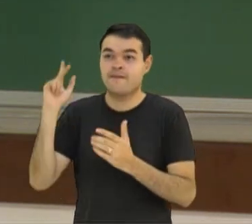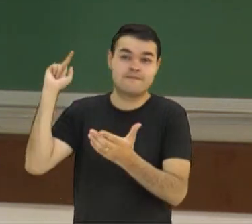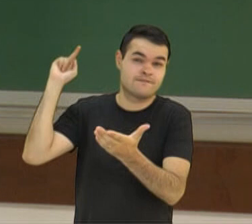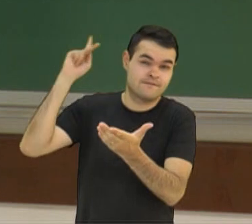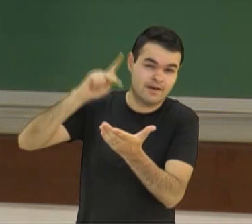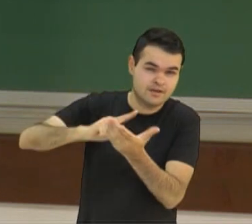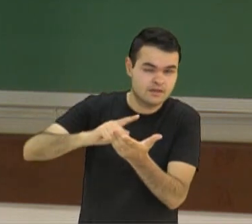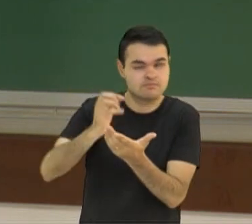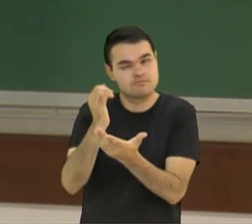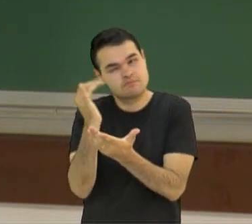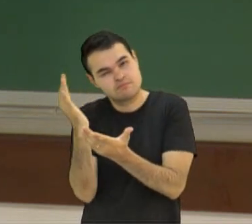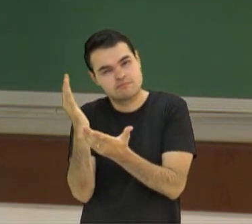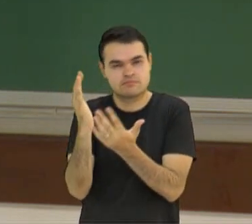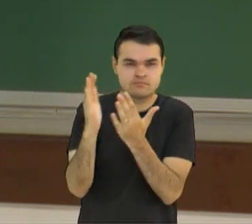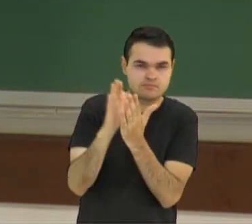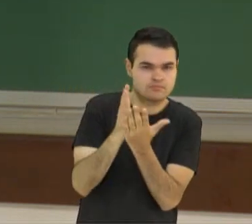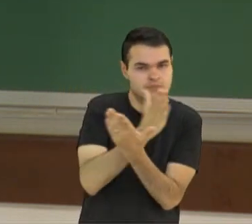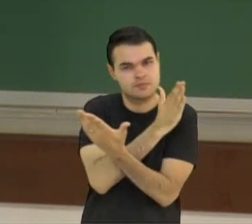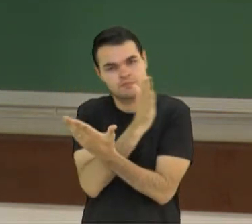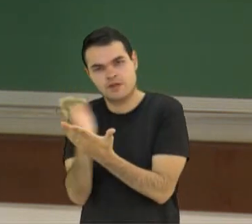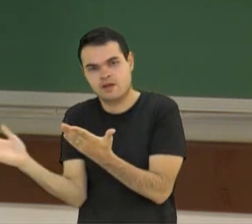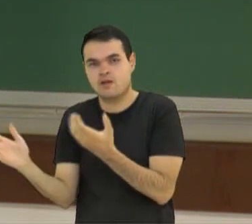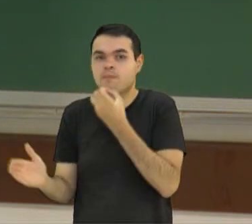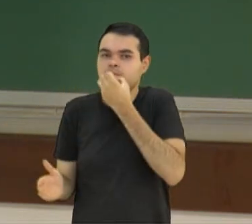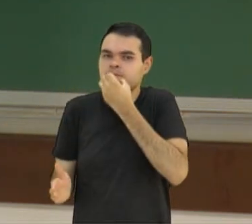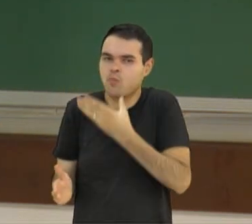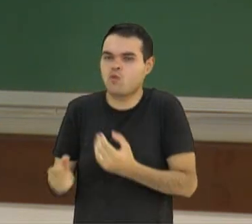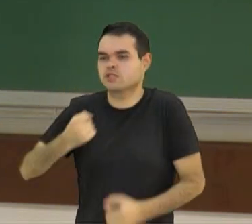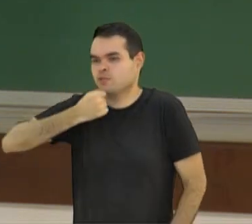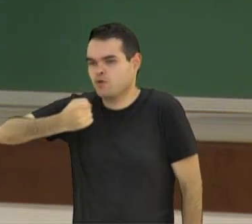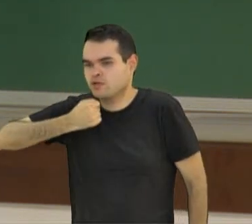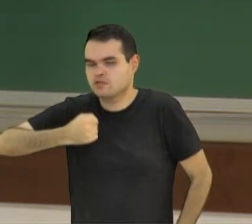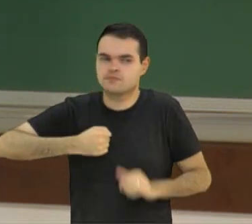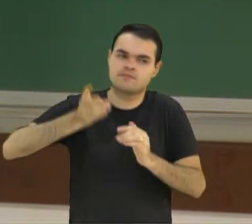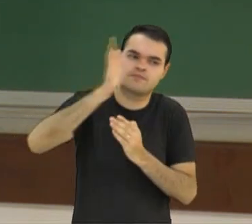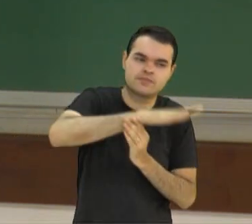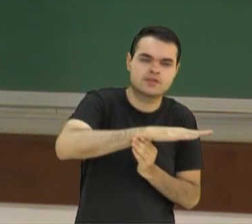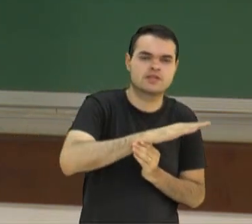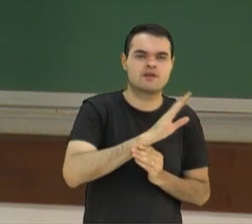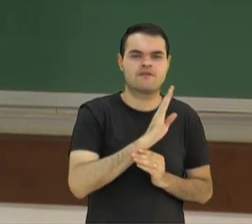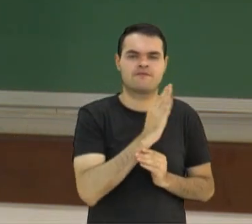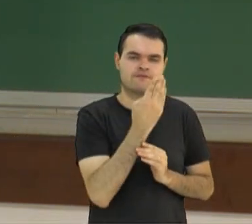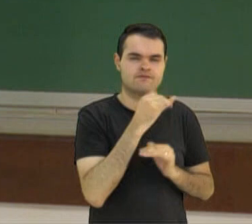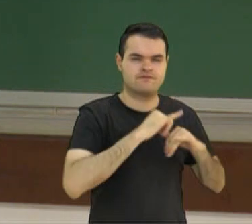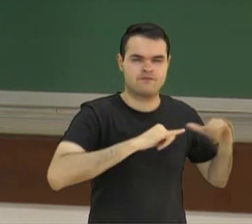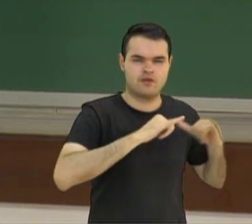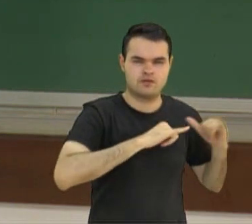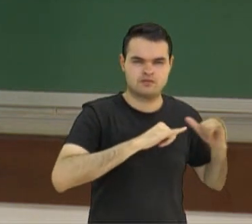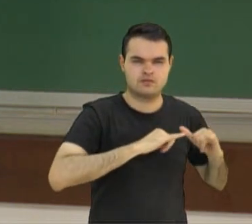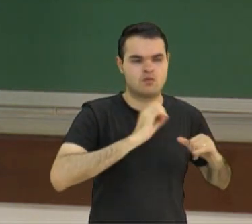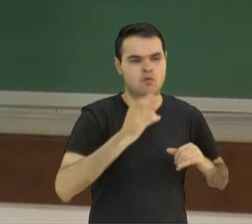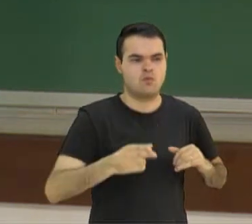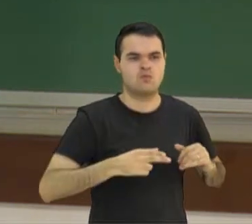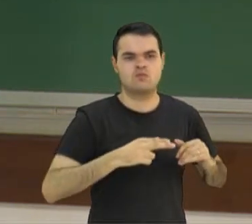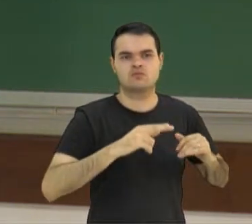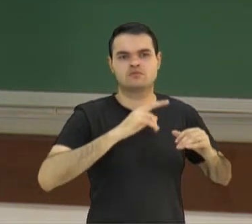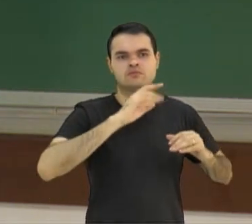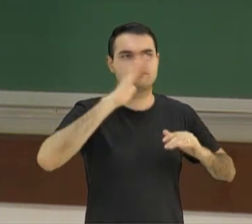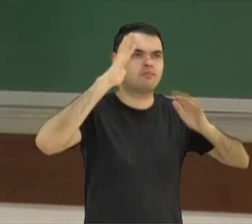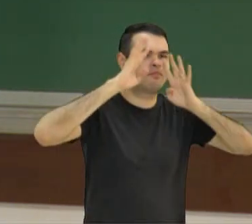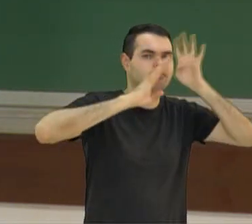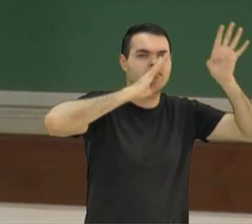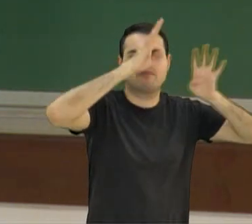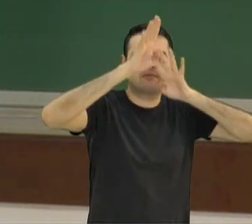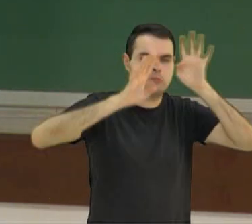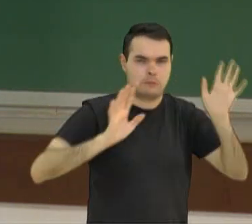Essa é uma dica para você diferenciar as boas reportagens das fake news, ou das reportagens sensacionalistas. Preste